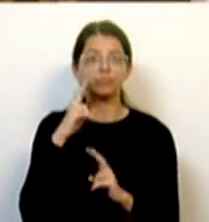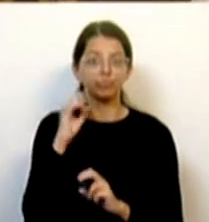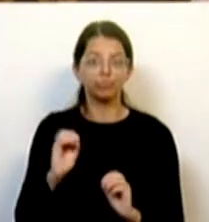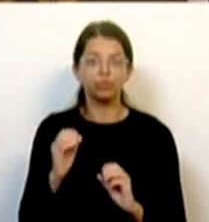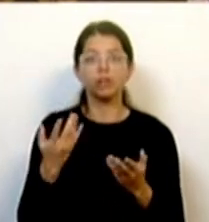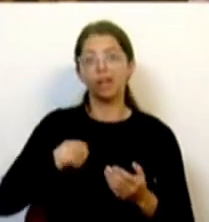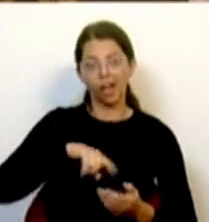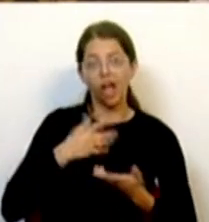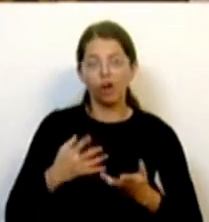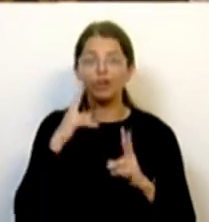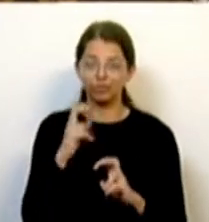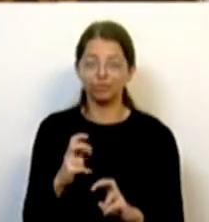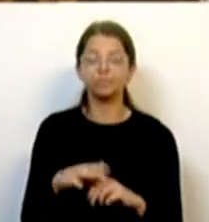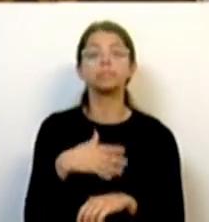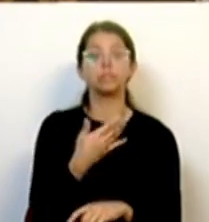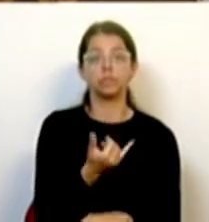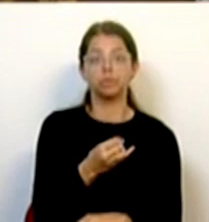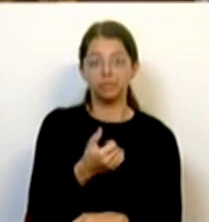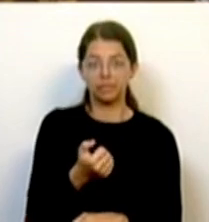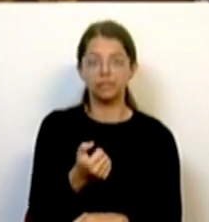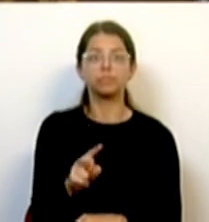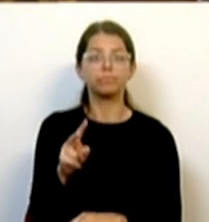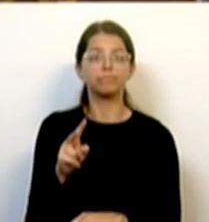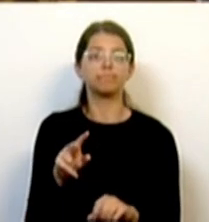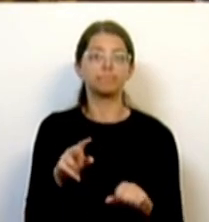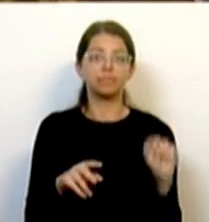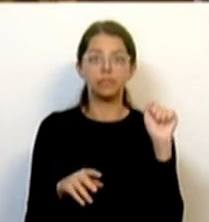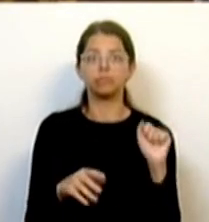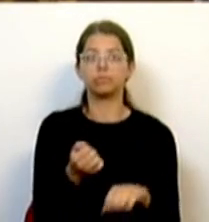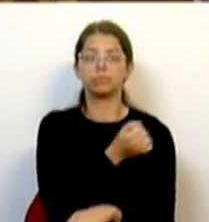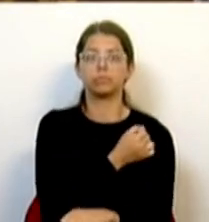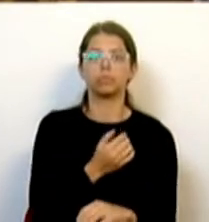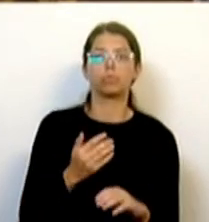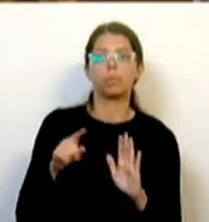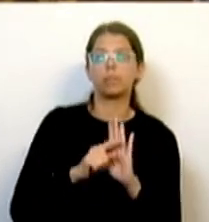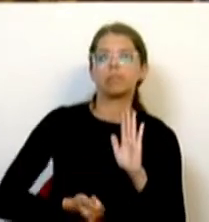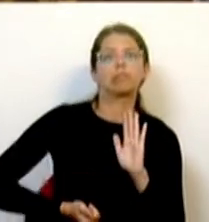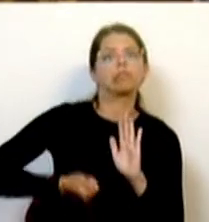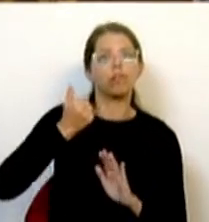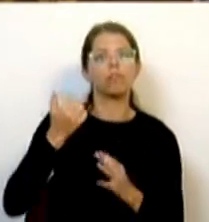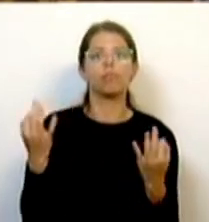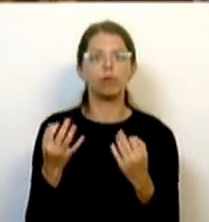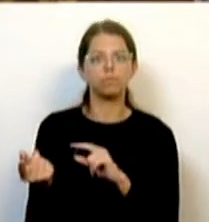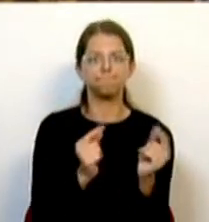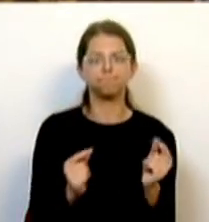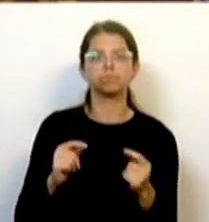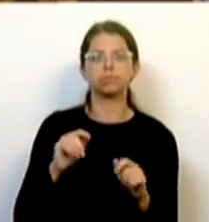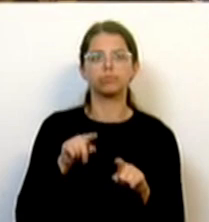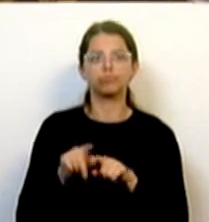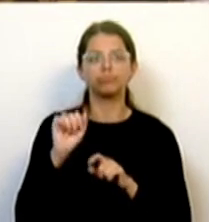que desde 2015 o Partido Socialista colocou a habitação no topo das prioridades e do debate político.